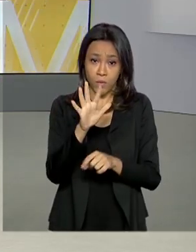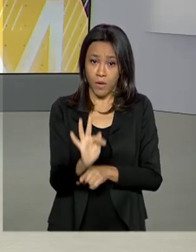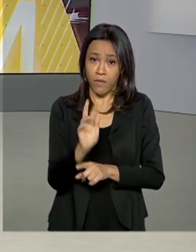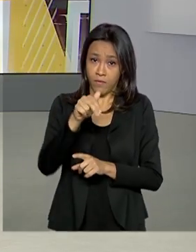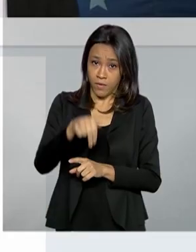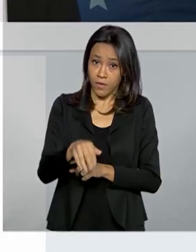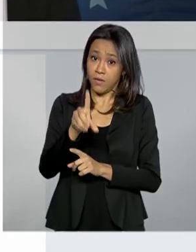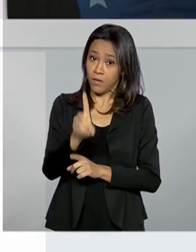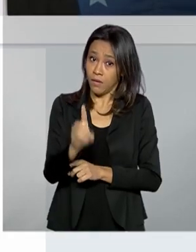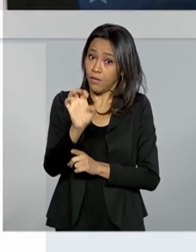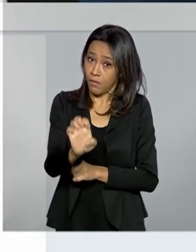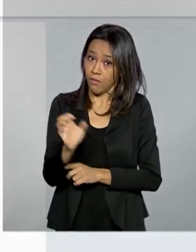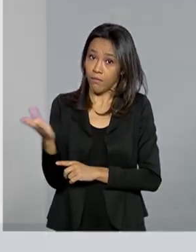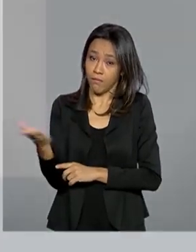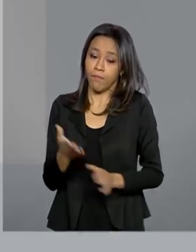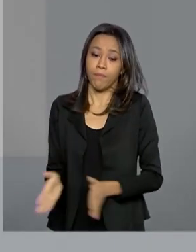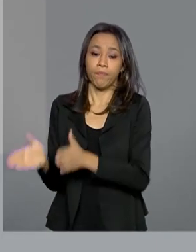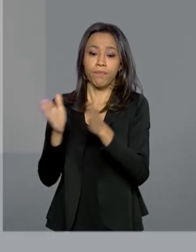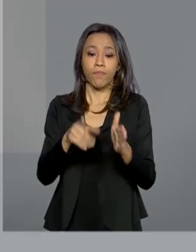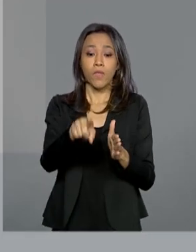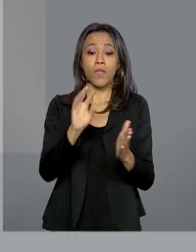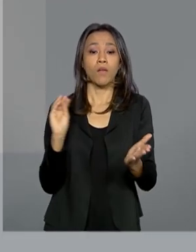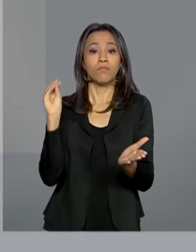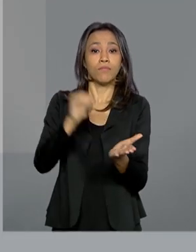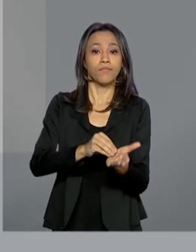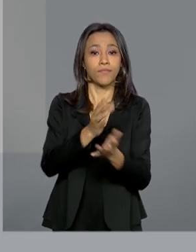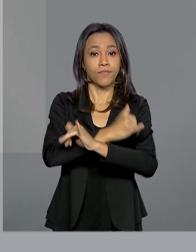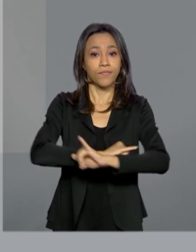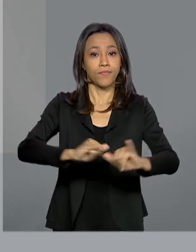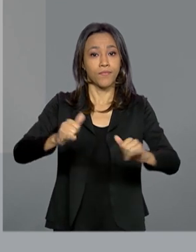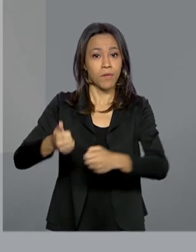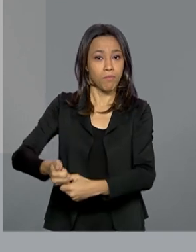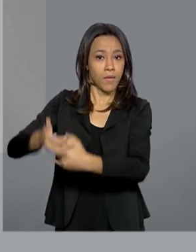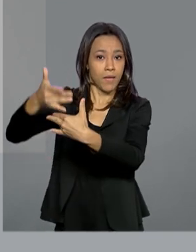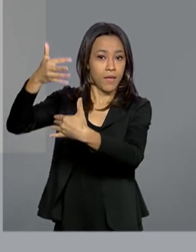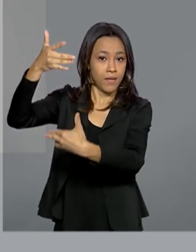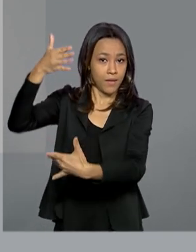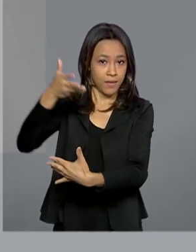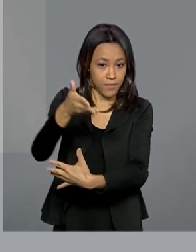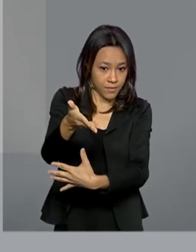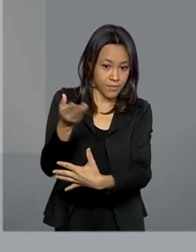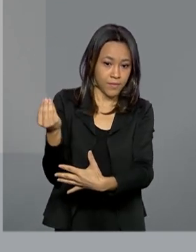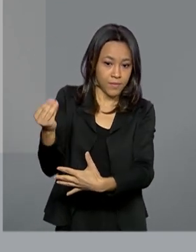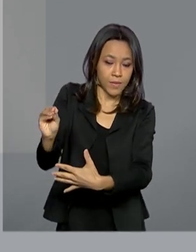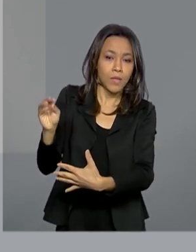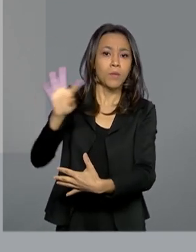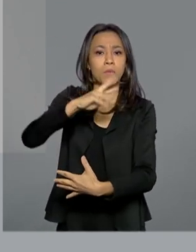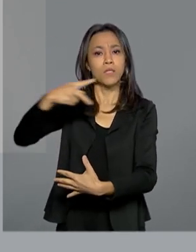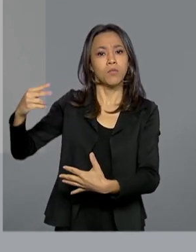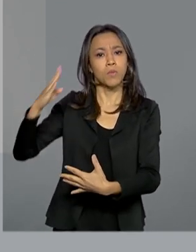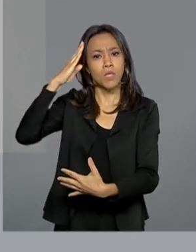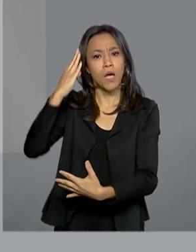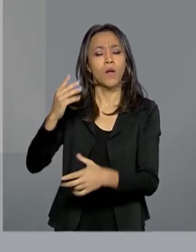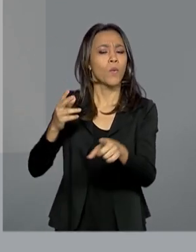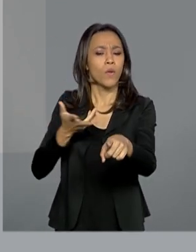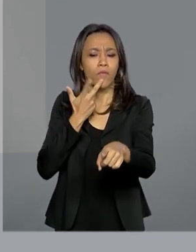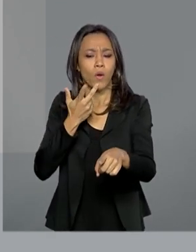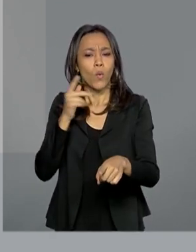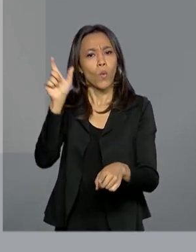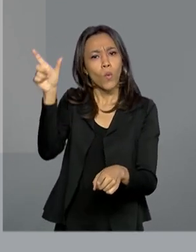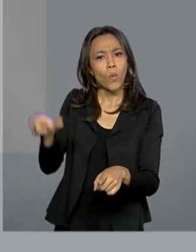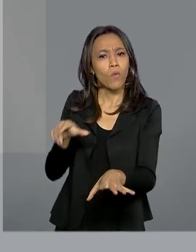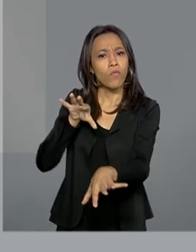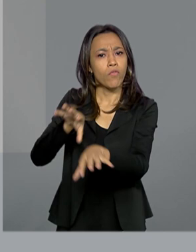O anúncio foi feito por meio das redes sociais do presidente. Na postagem, Jair Bolsonaro destacou a formação